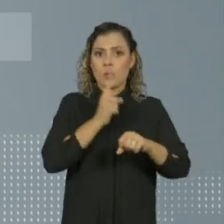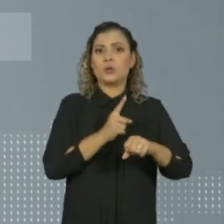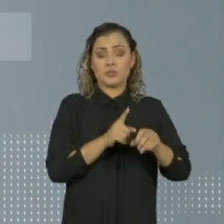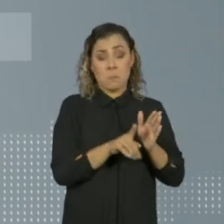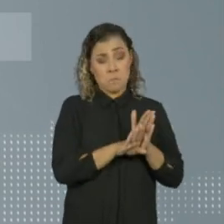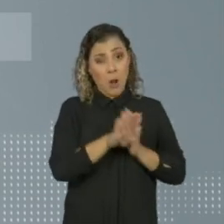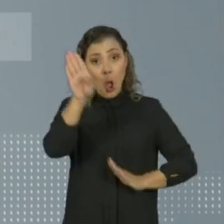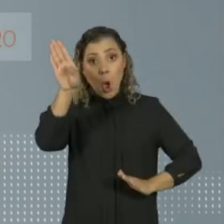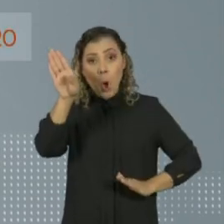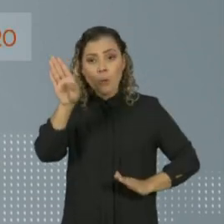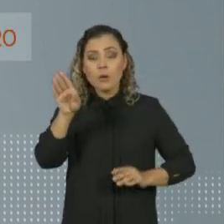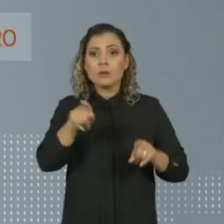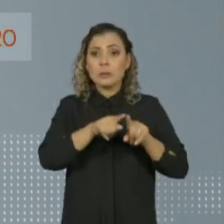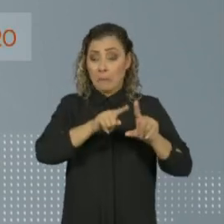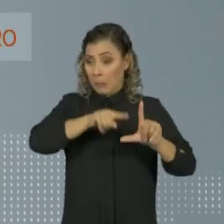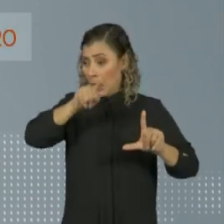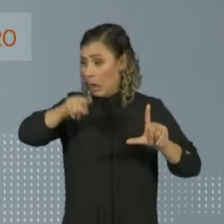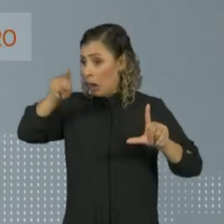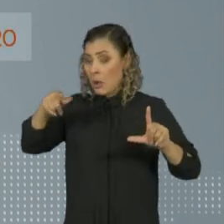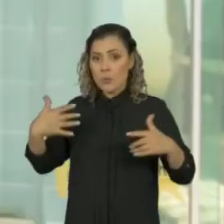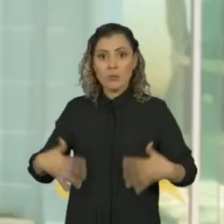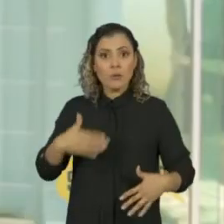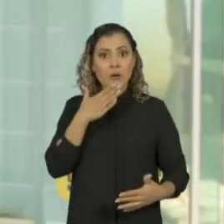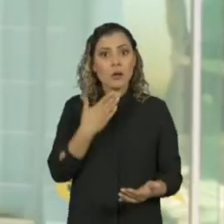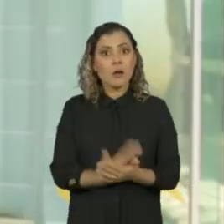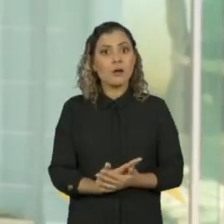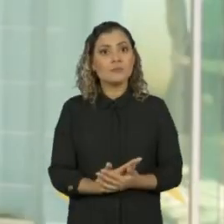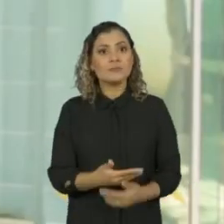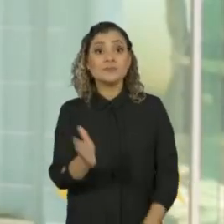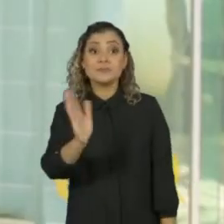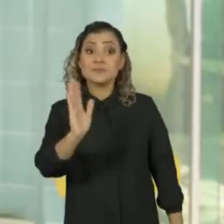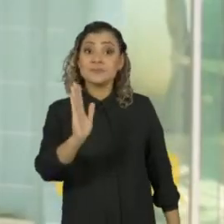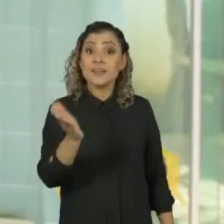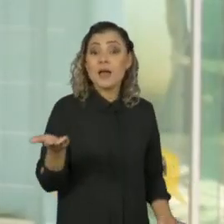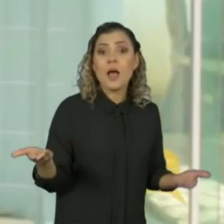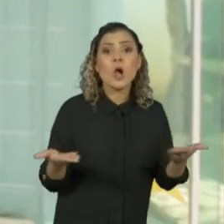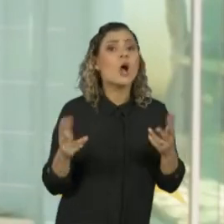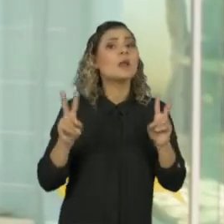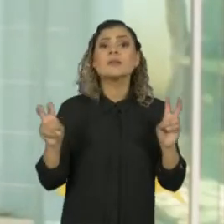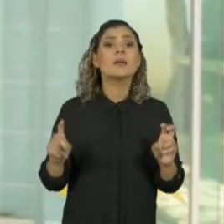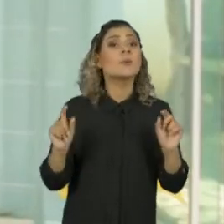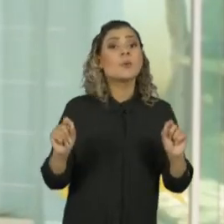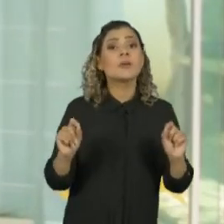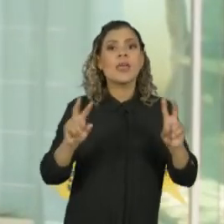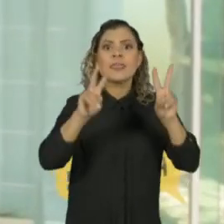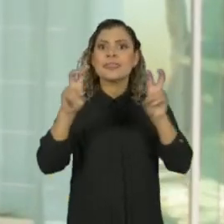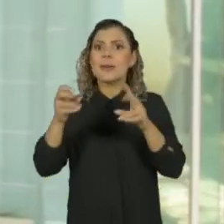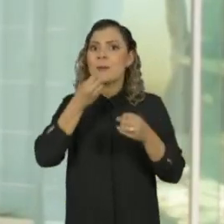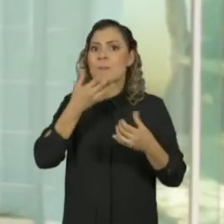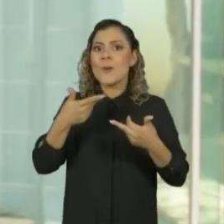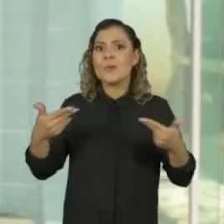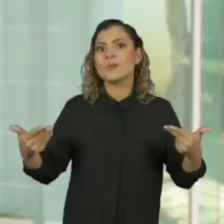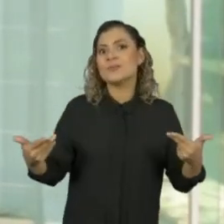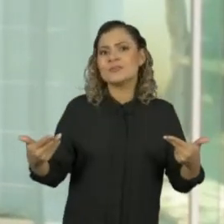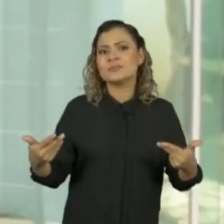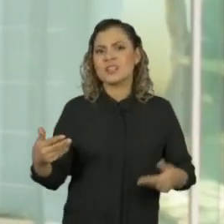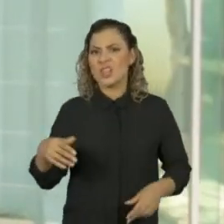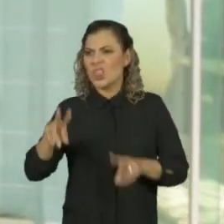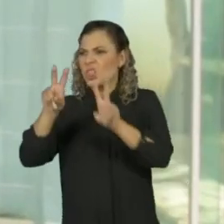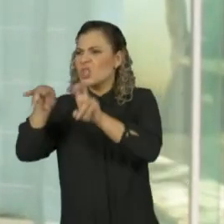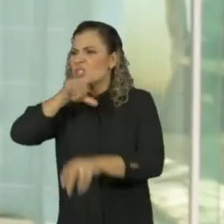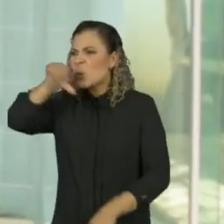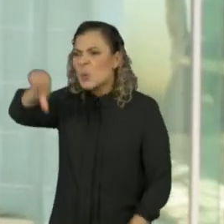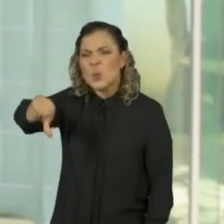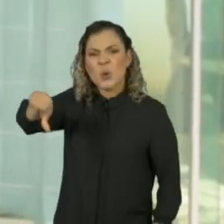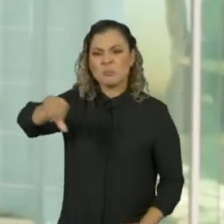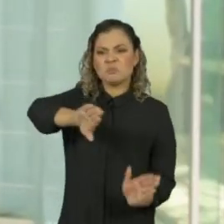mês. Os gráficos impressionam. Olá, chegou a hora de falar só de coisa boa. As más notícias do